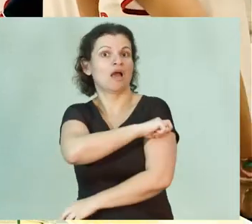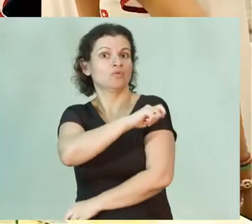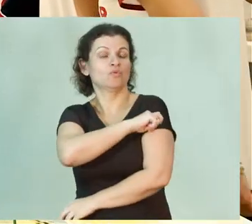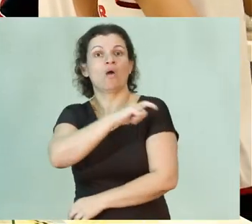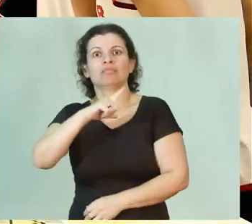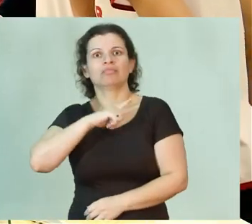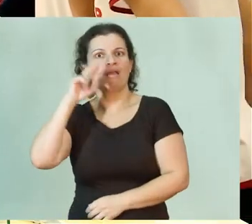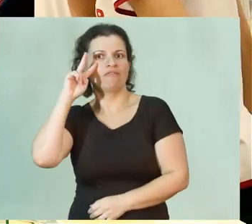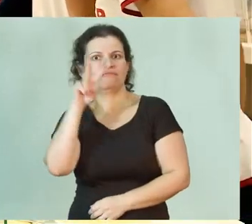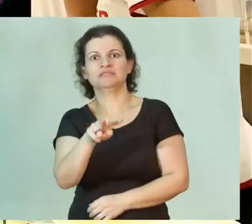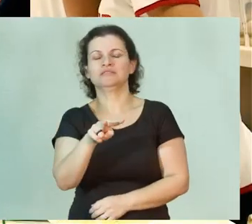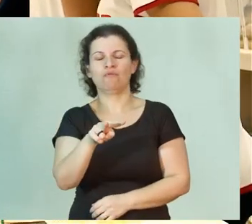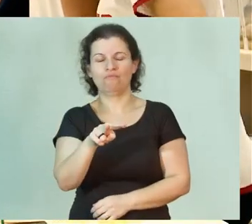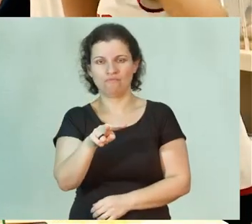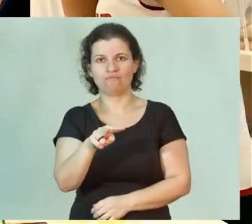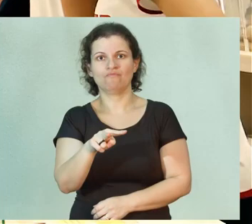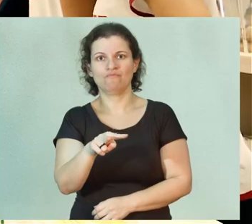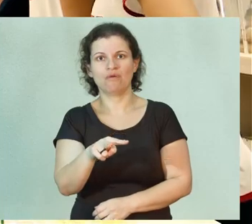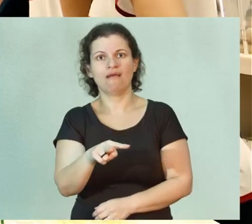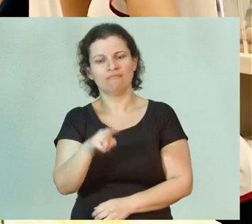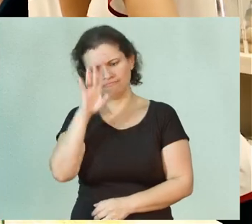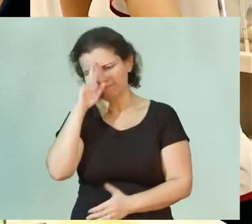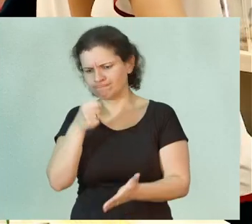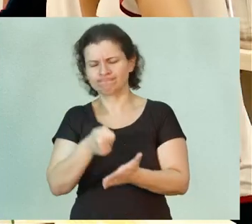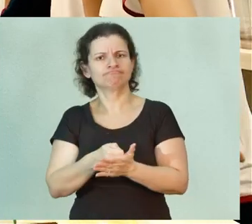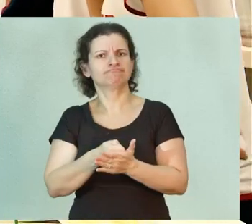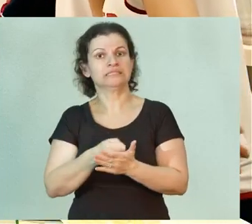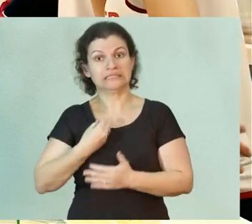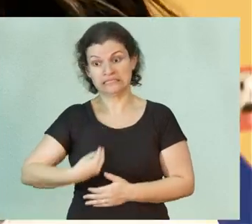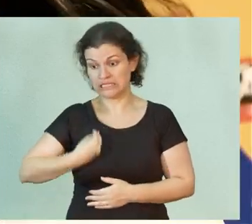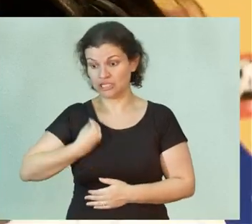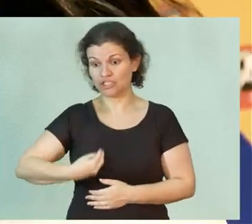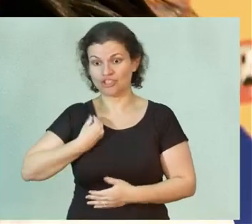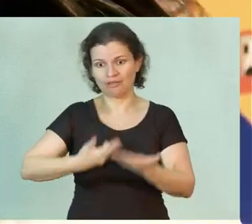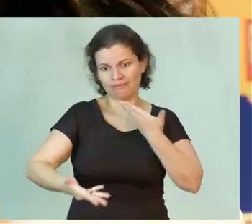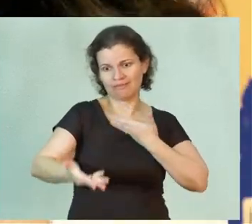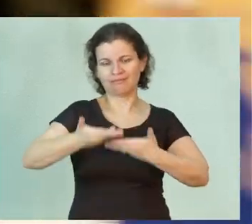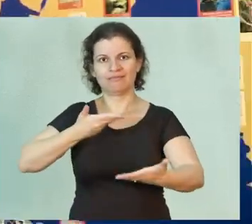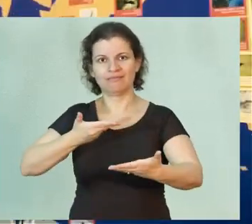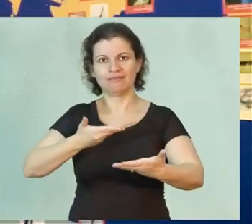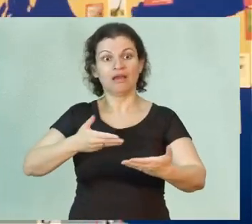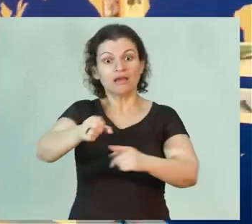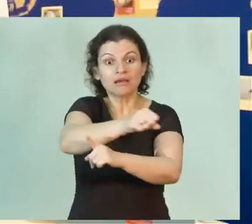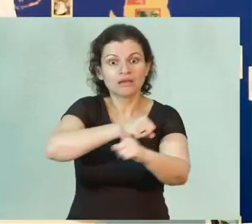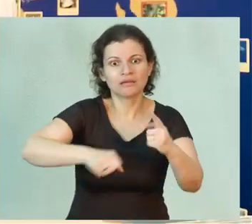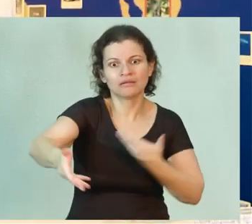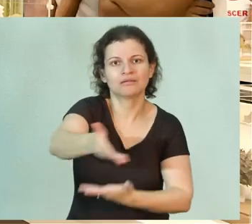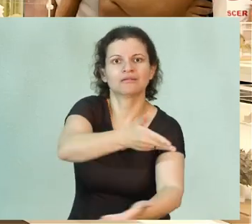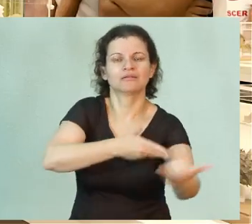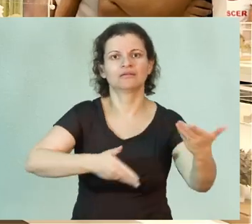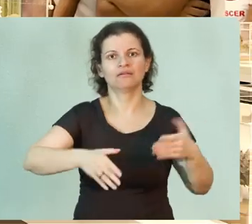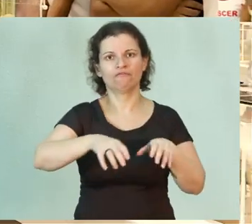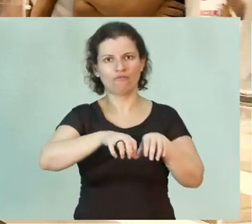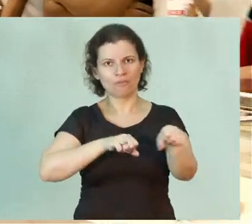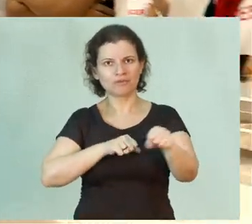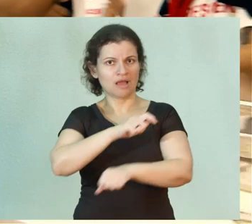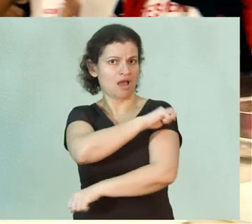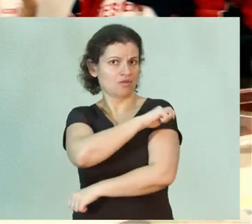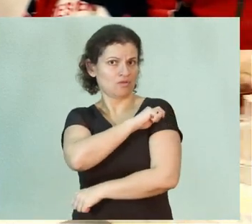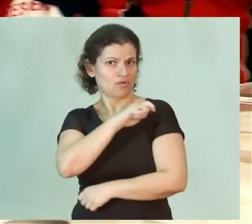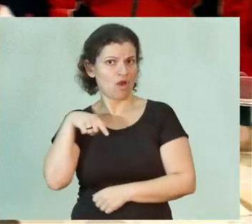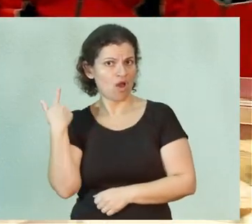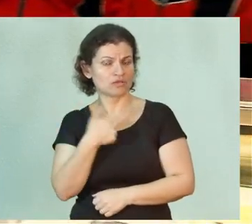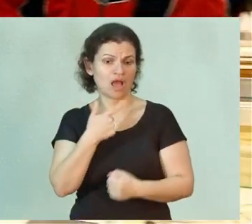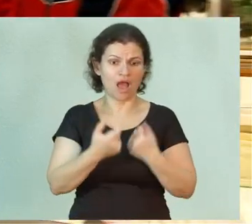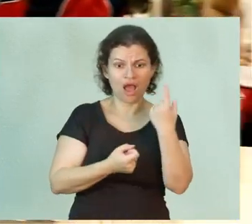essa visão é determinante para que exista um retorno à sociedade. Na formação dos nossos alunos,